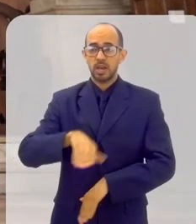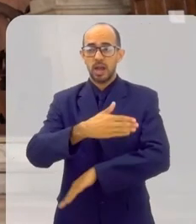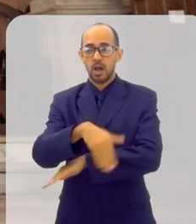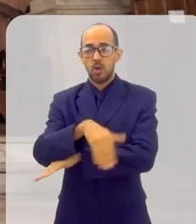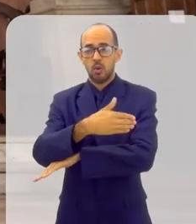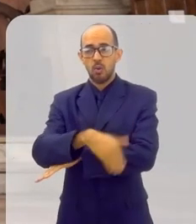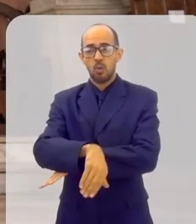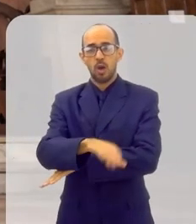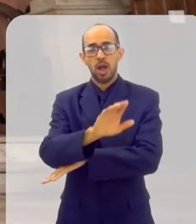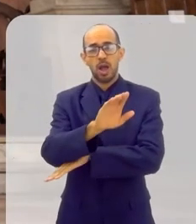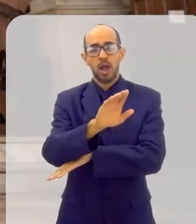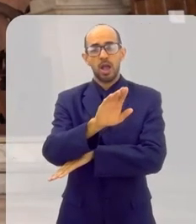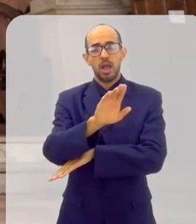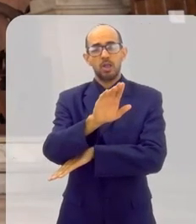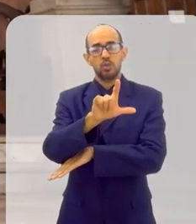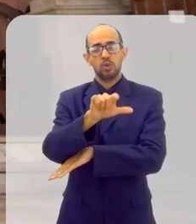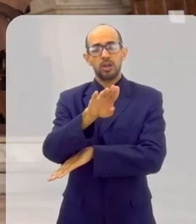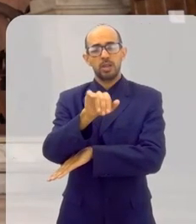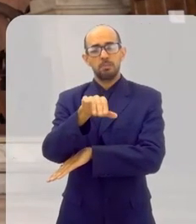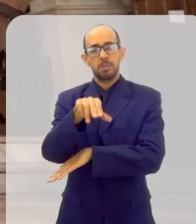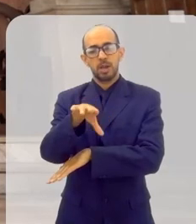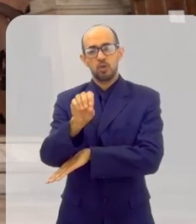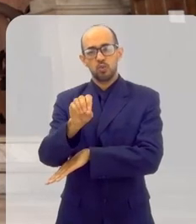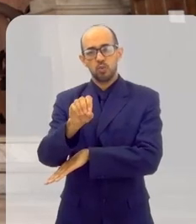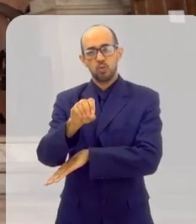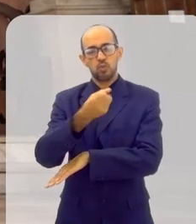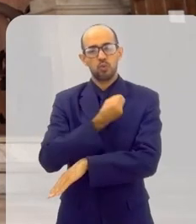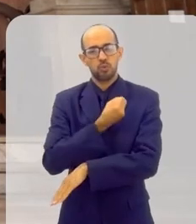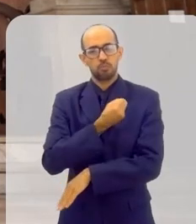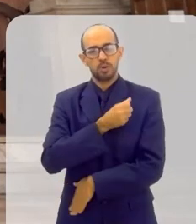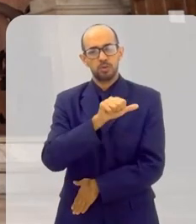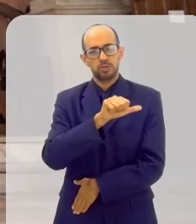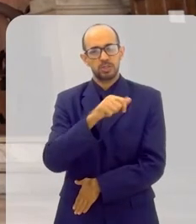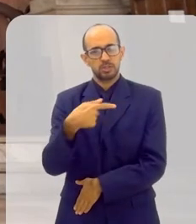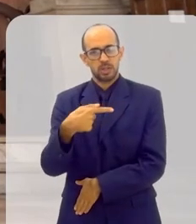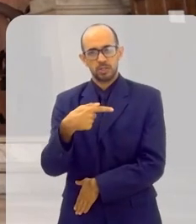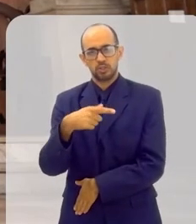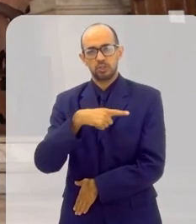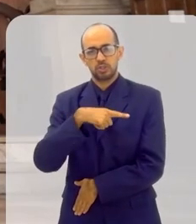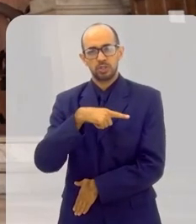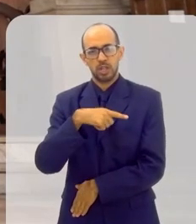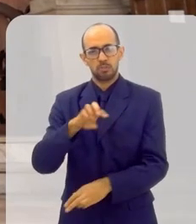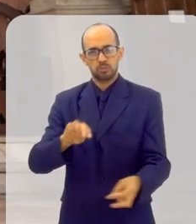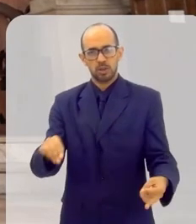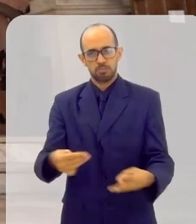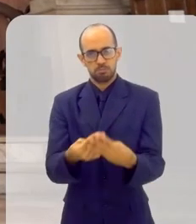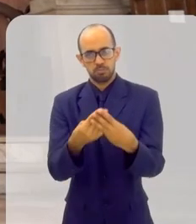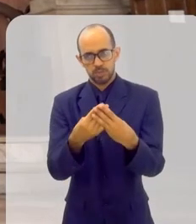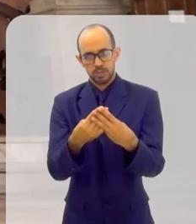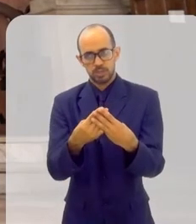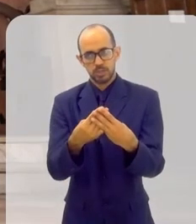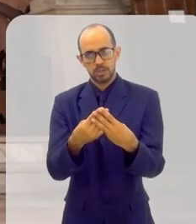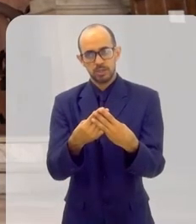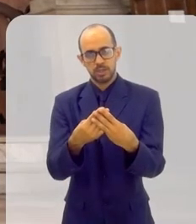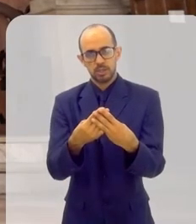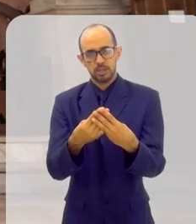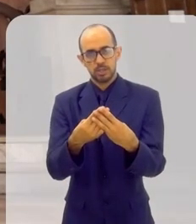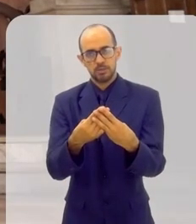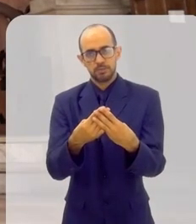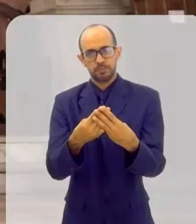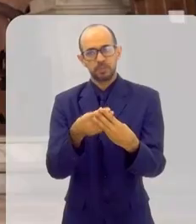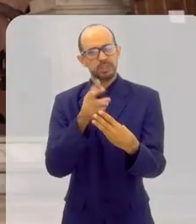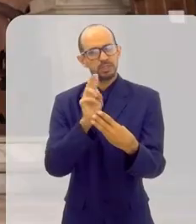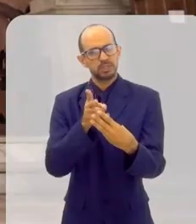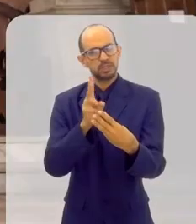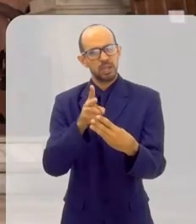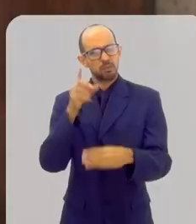aqui na Rua do Líbano. Com a República do Líbano, número 17, temos a Divina Liturgia no rito bizantino, esse que eu